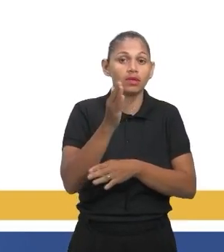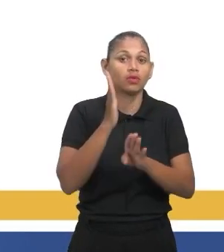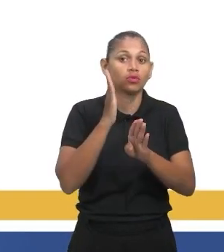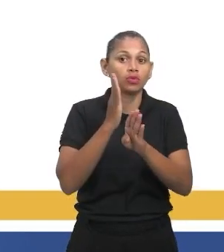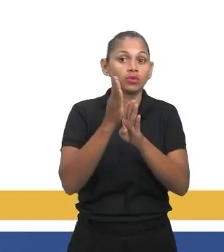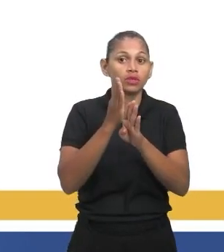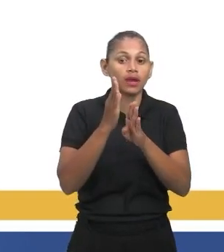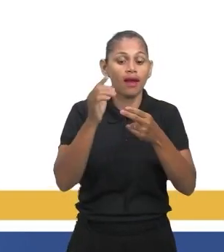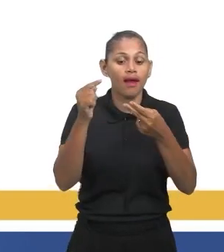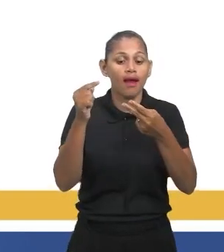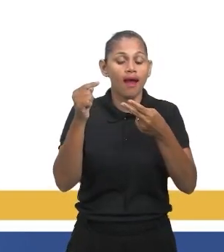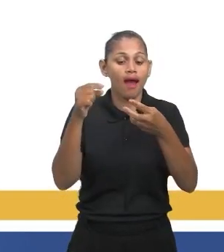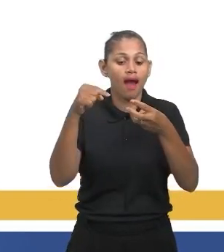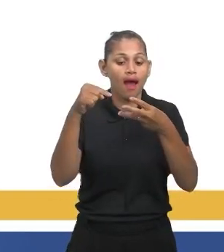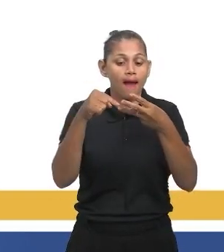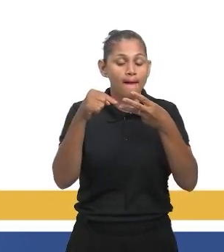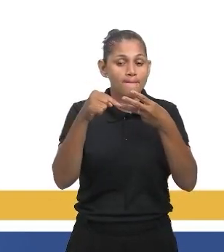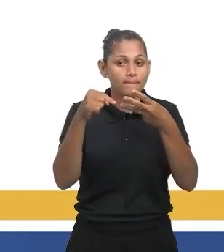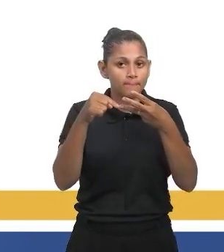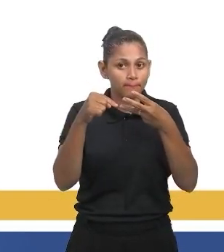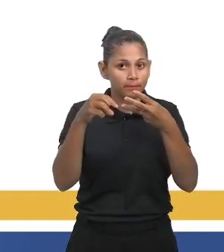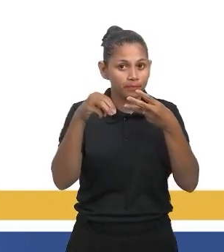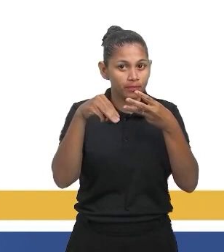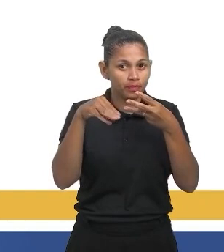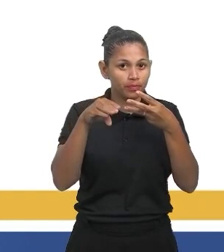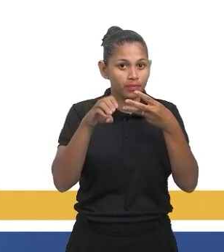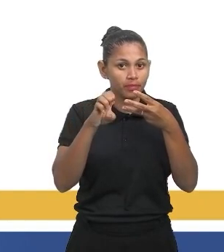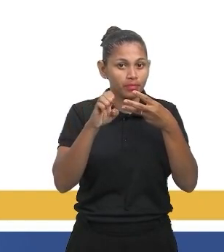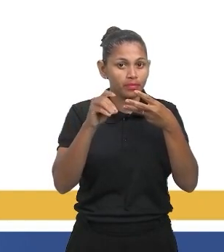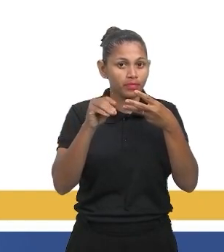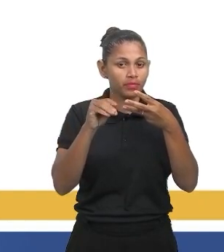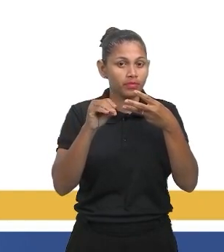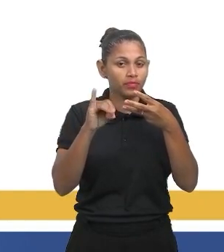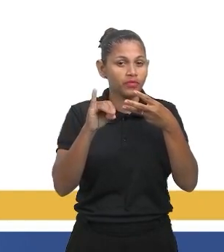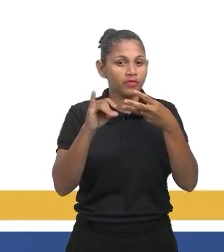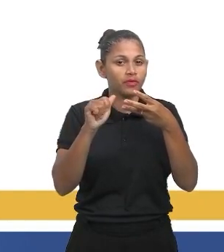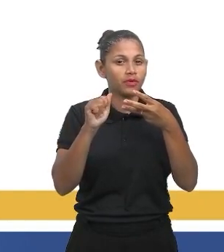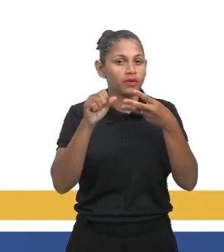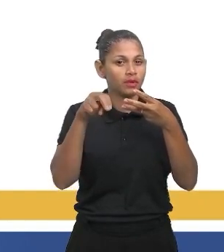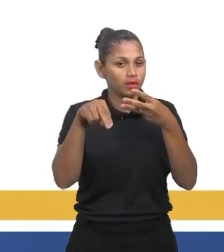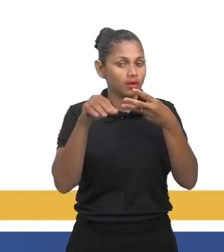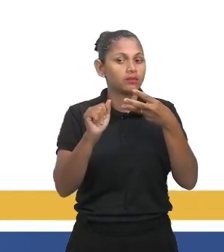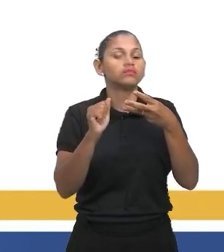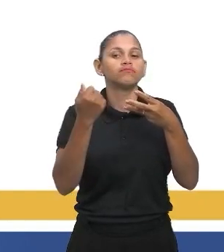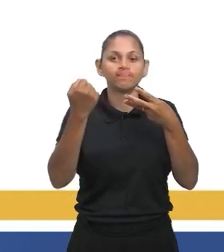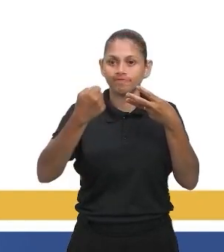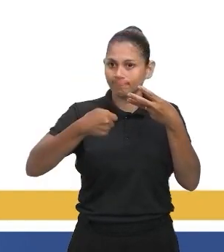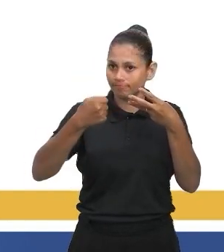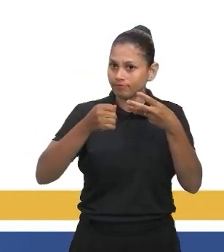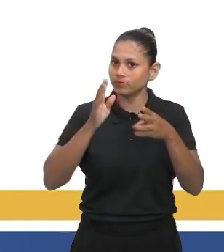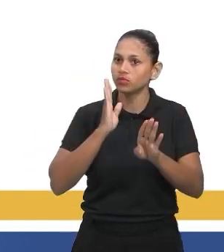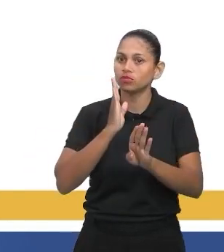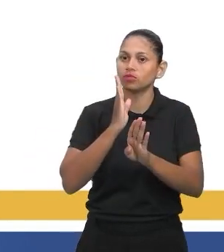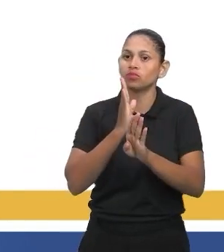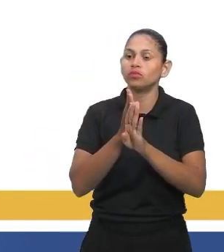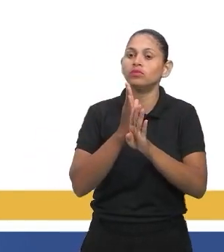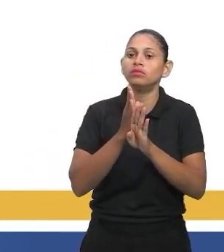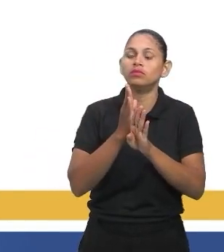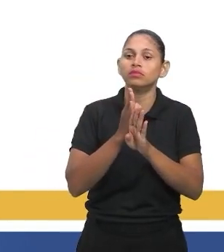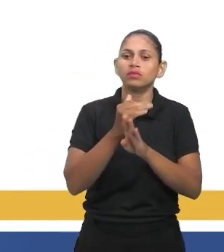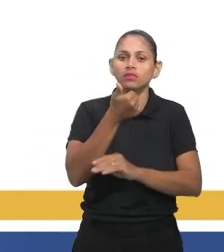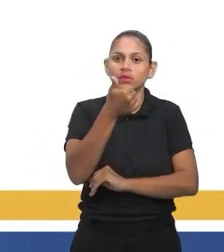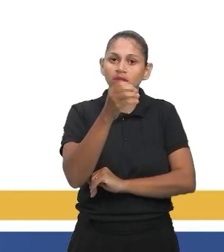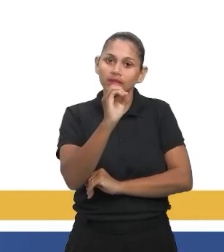que colocar os números em ordem crescente. A colocou em ordem crescente? Beleza. São dez números. Ó, a moda é 6. São dez